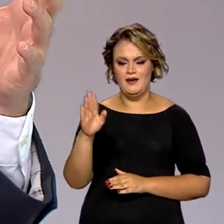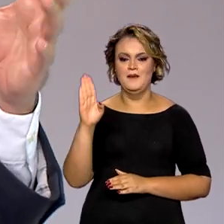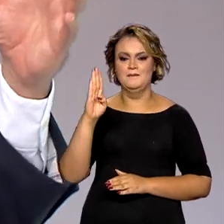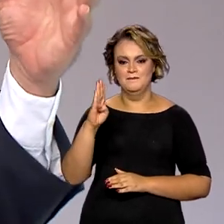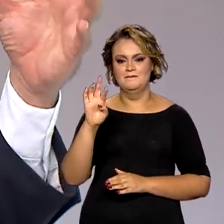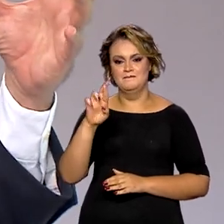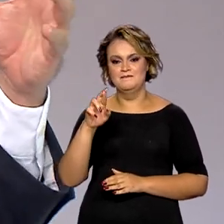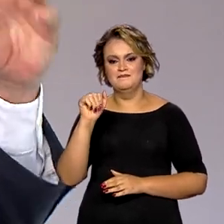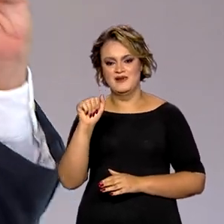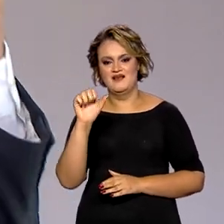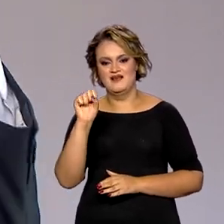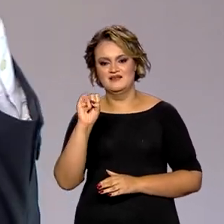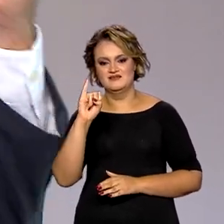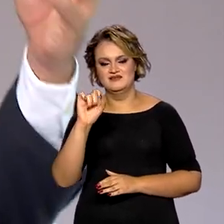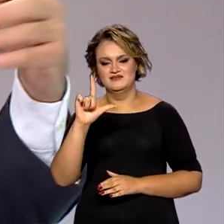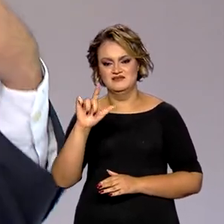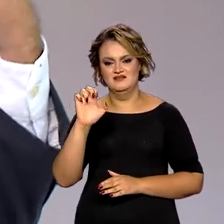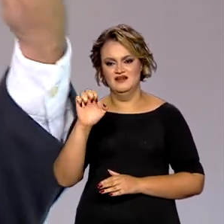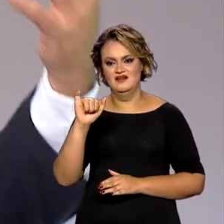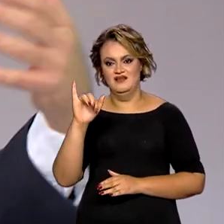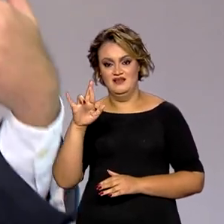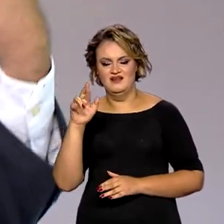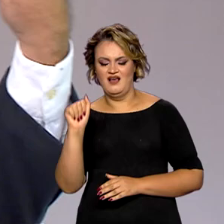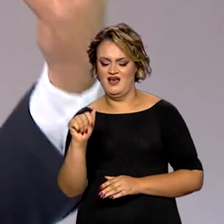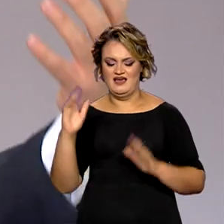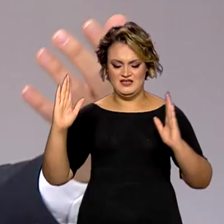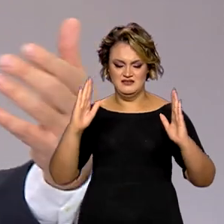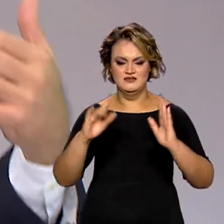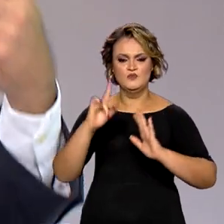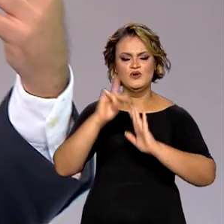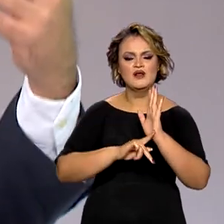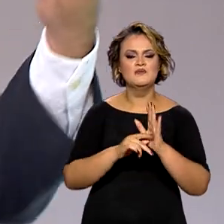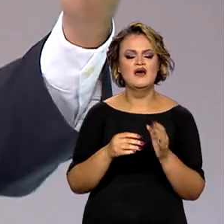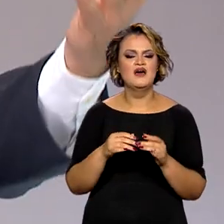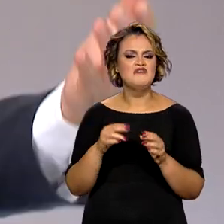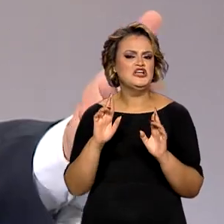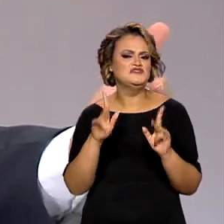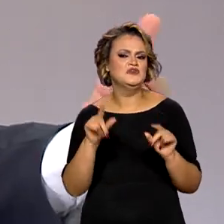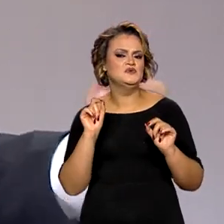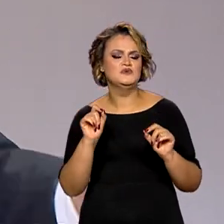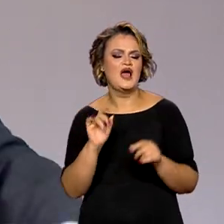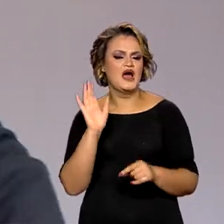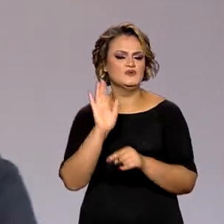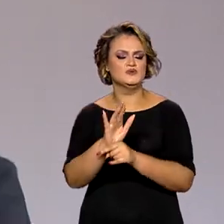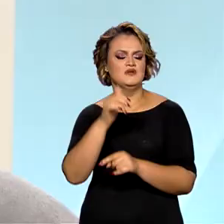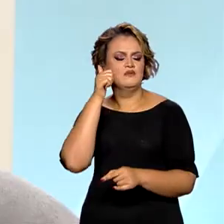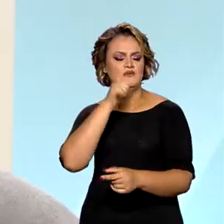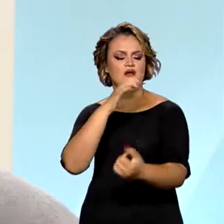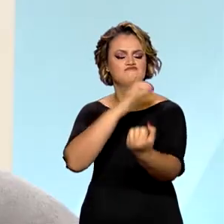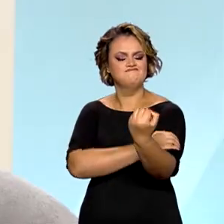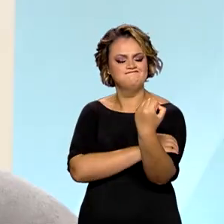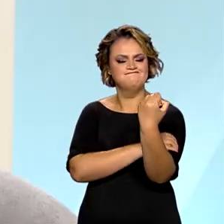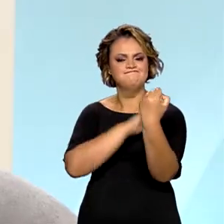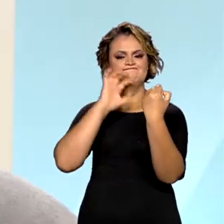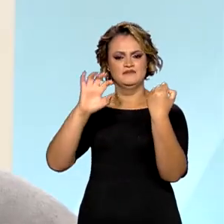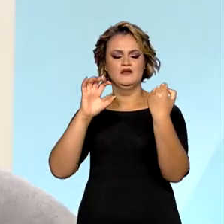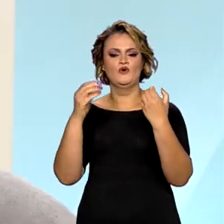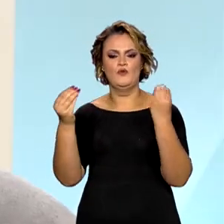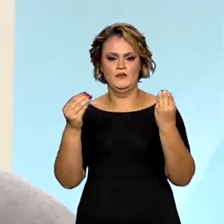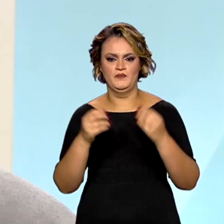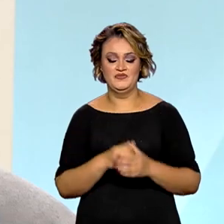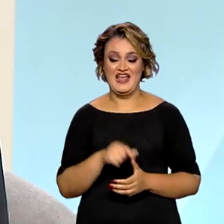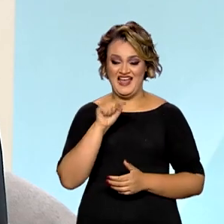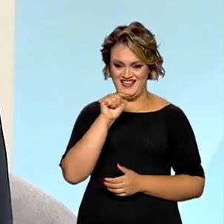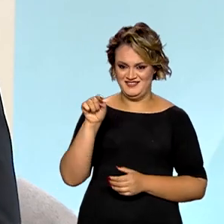o diferencial dele, que realmente protege e empodera a mulher? A Casa da Mulher Brasileira,